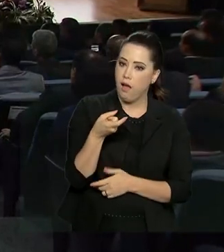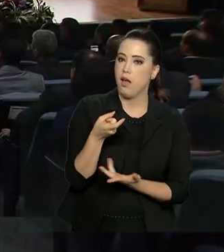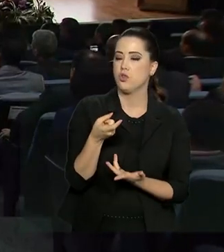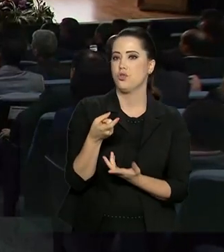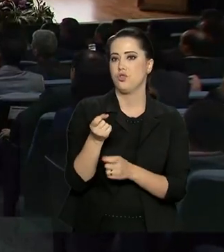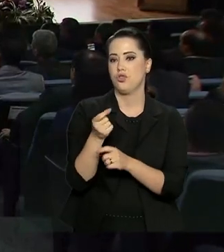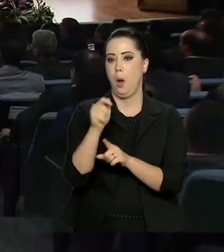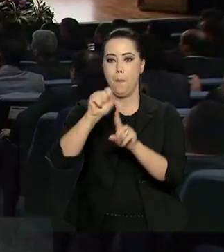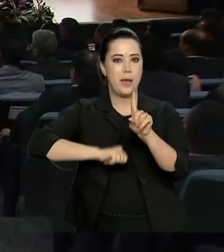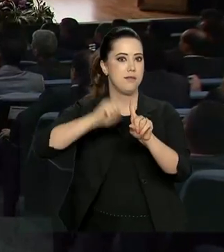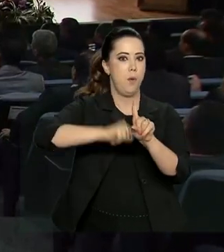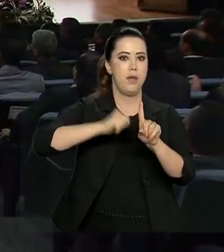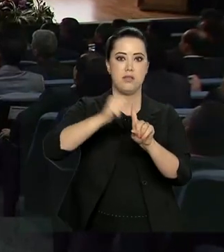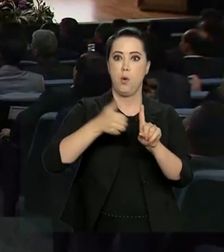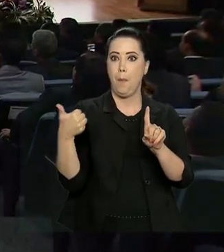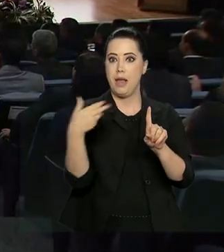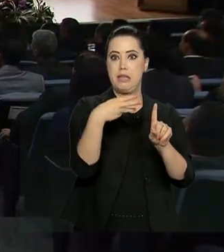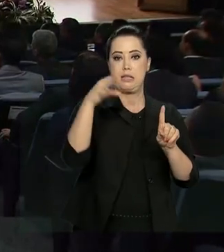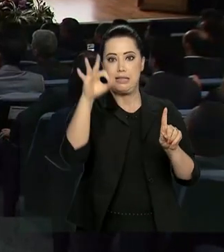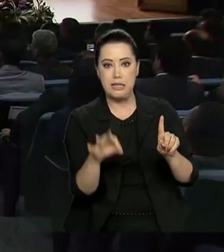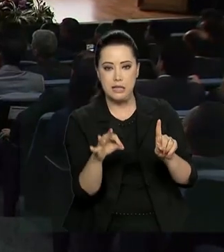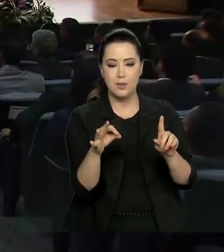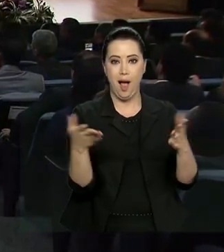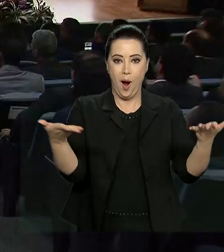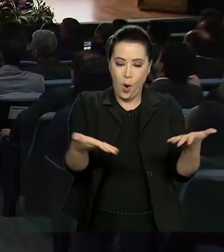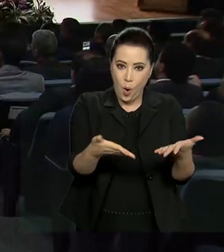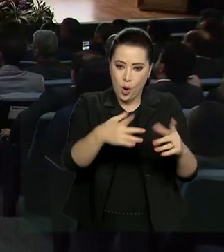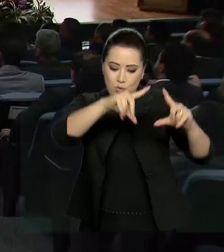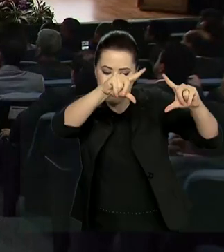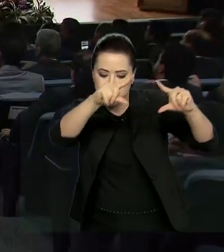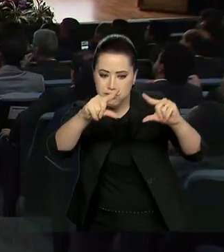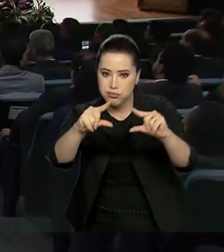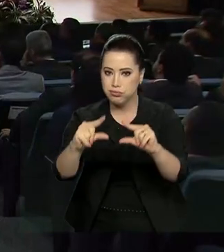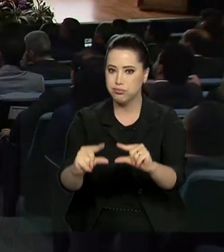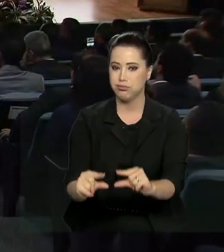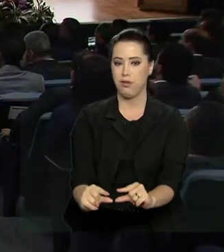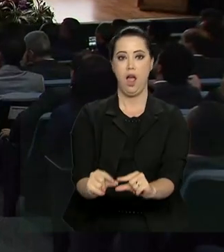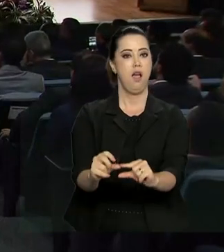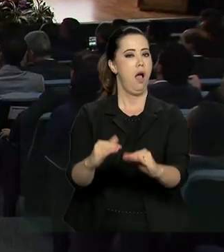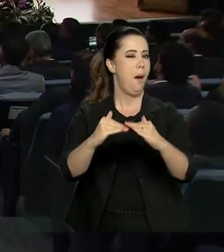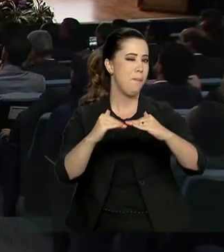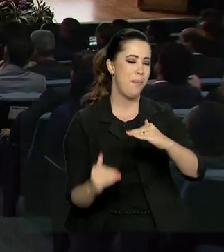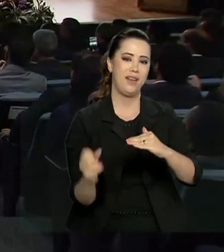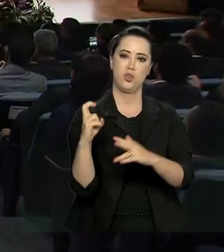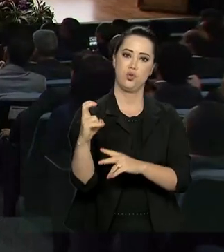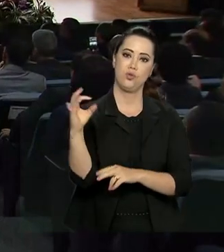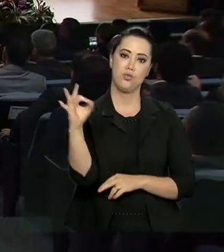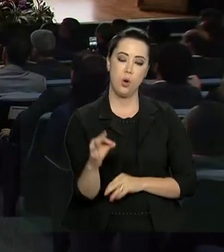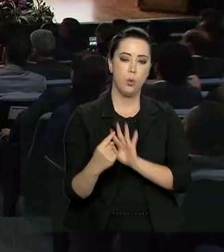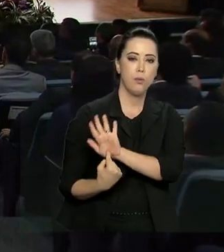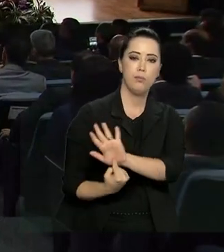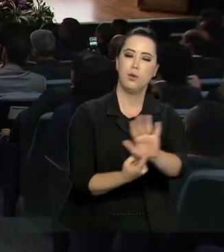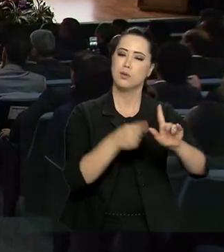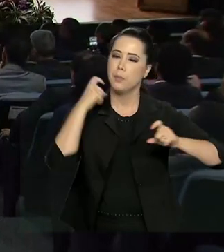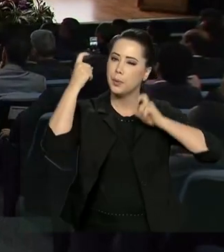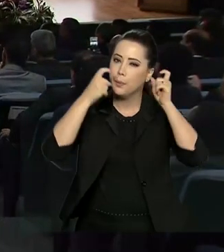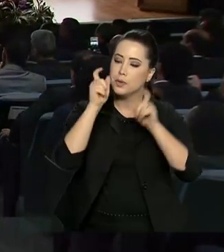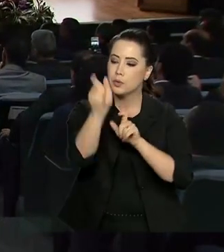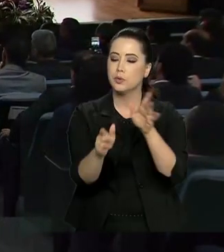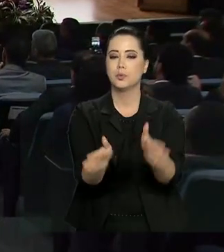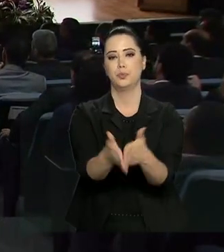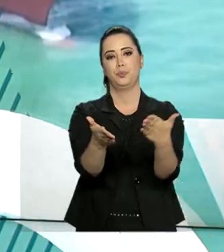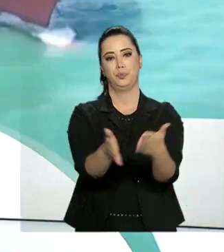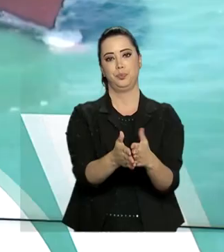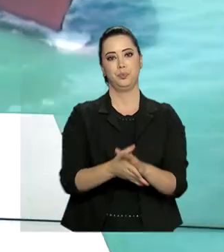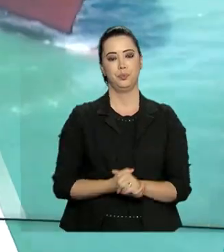especial, que não existe. Estamos abaixo dos 5%, o que demonstra exatamente a preocupação com a pessoa mais